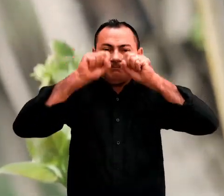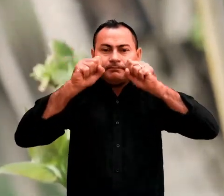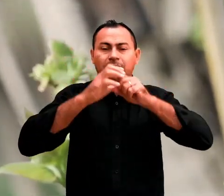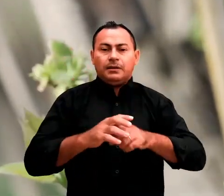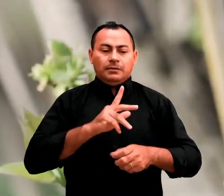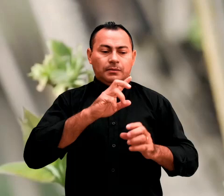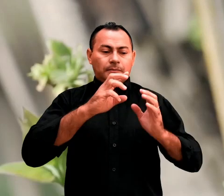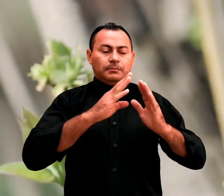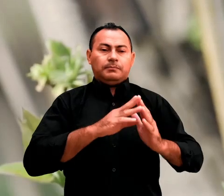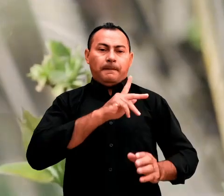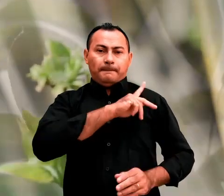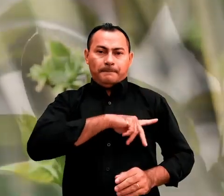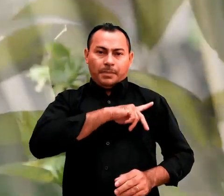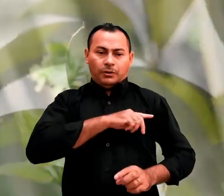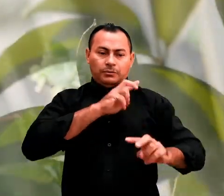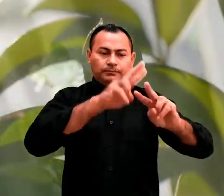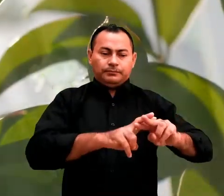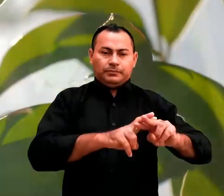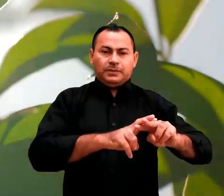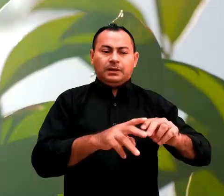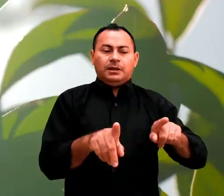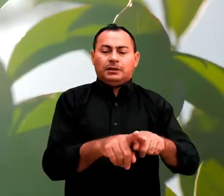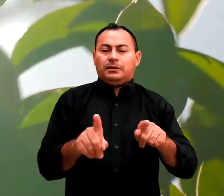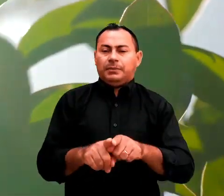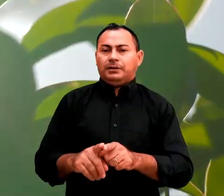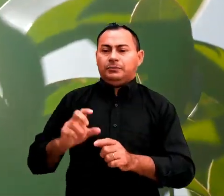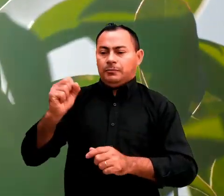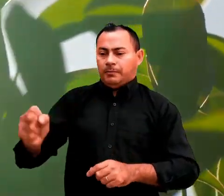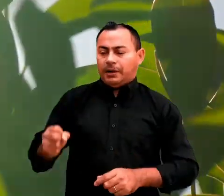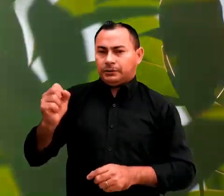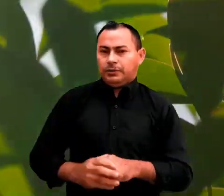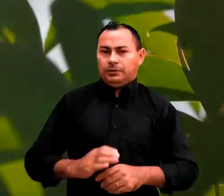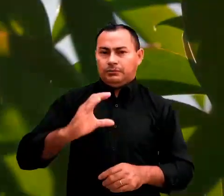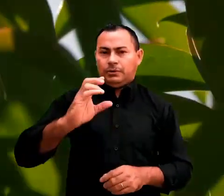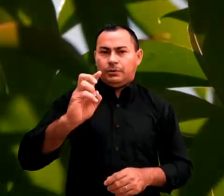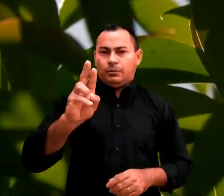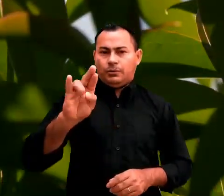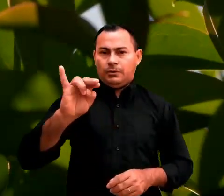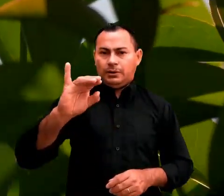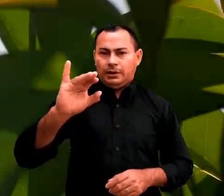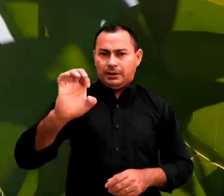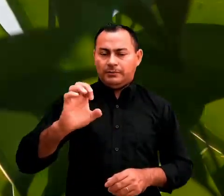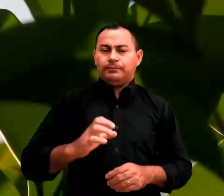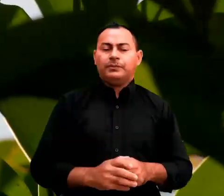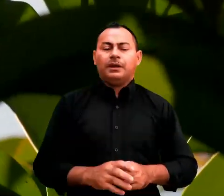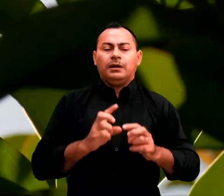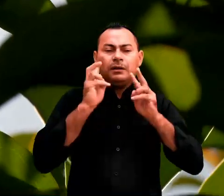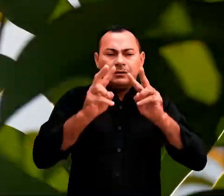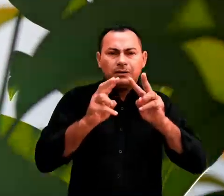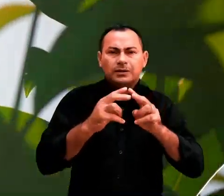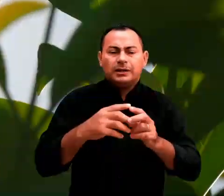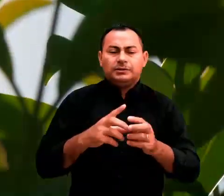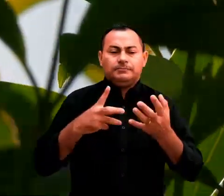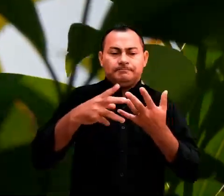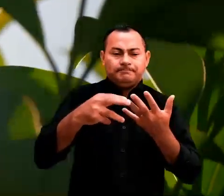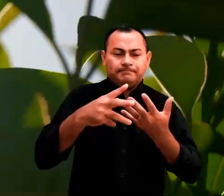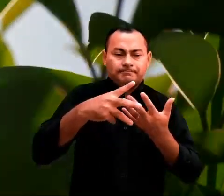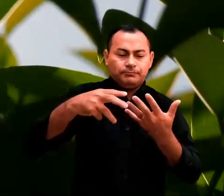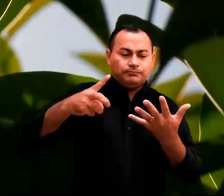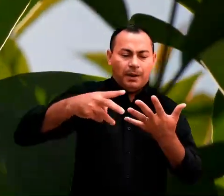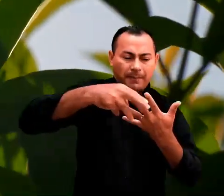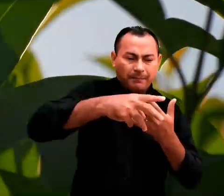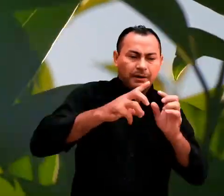de Paulo e a deficiência do pastor Dick Woodward, ainda que menos grave, claro, são tipos de poda.